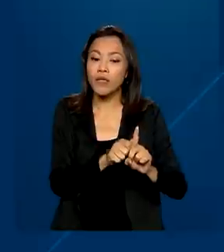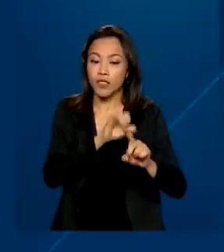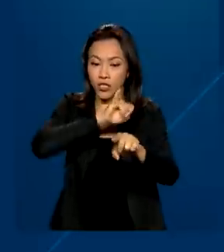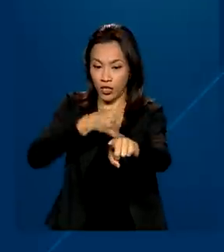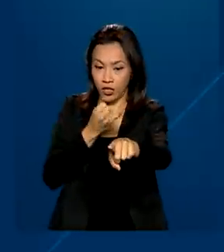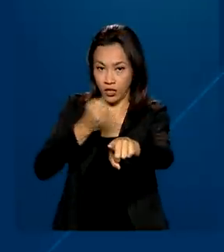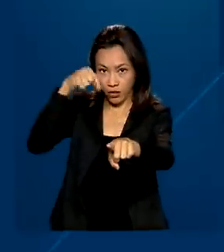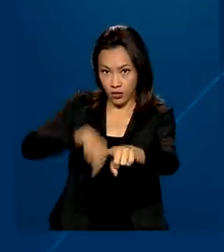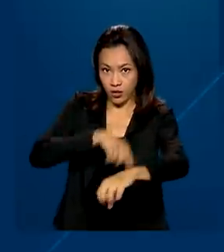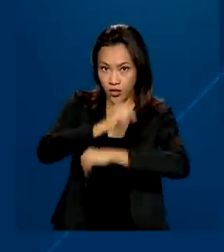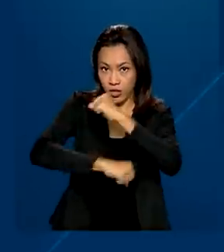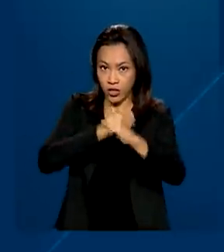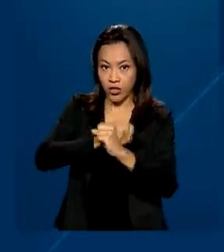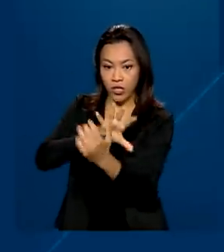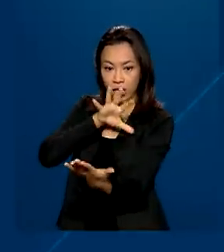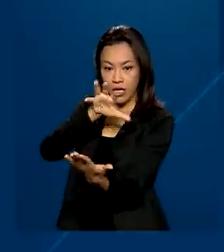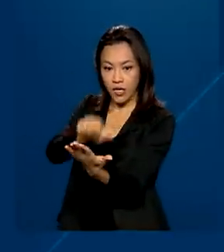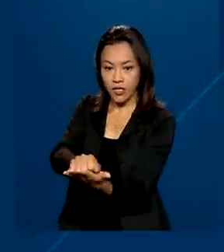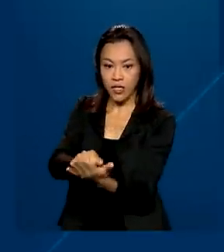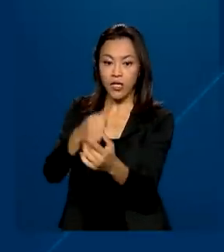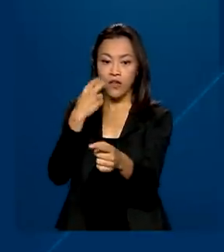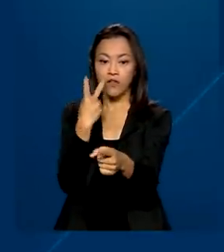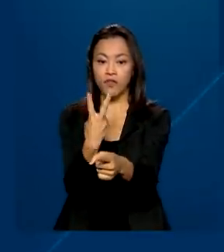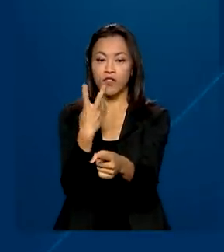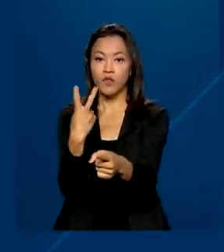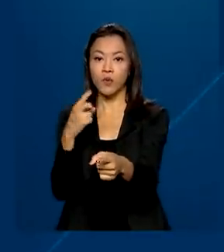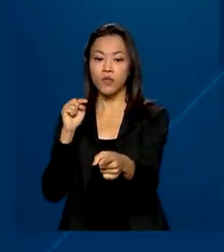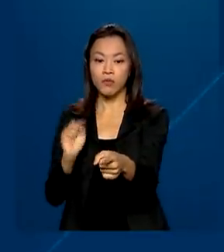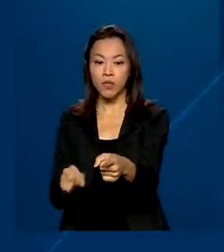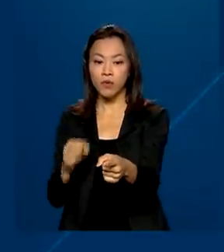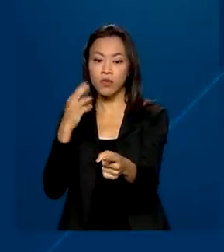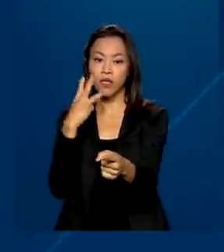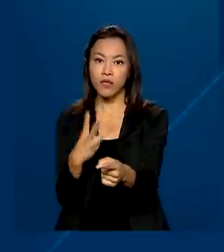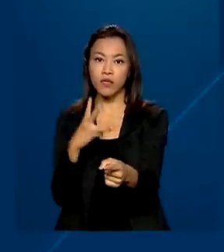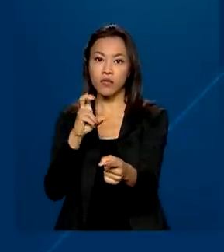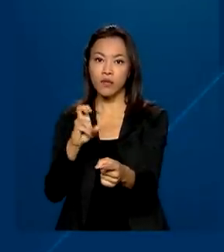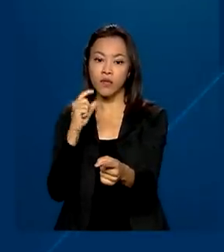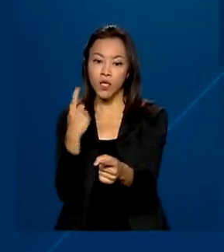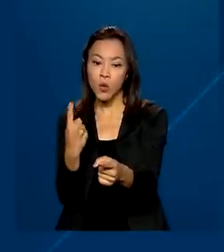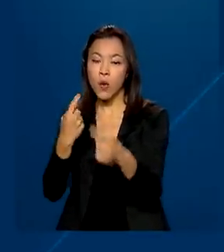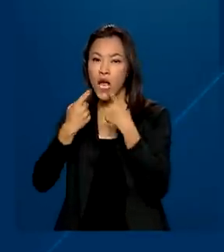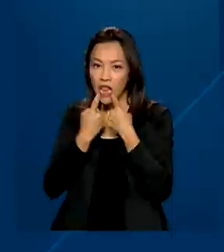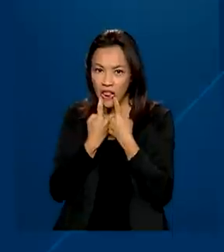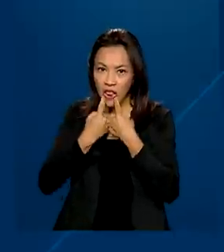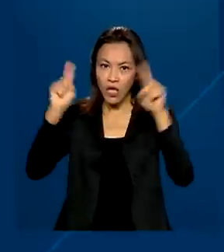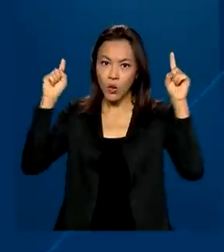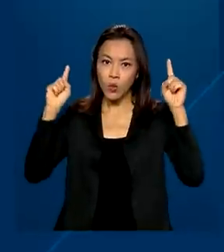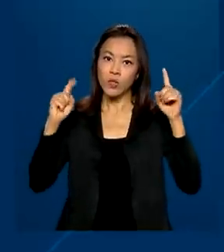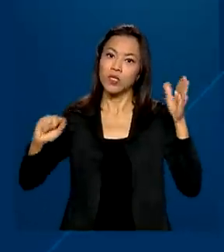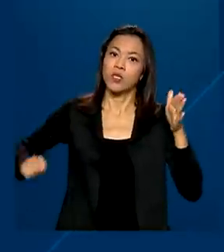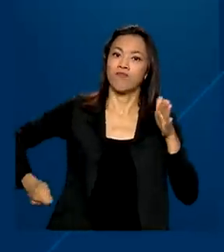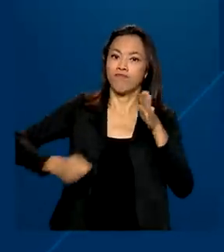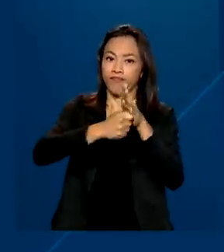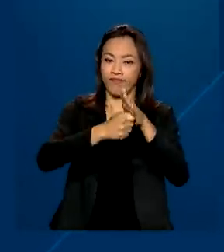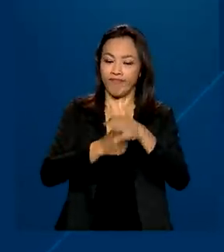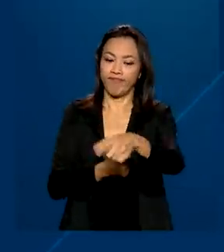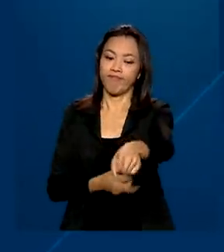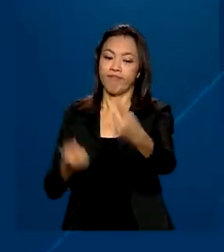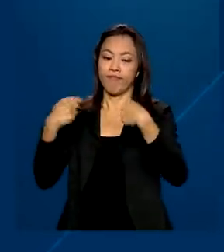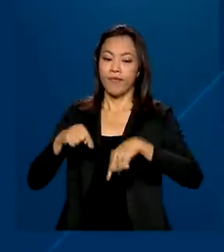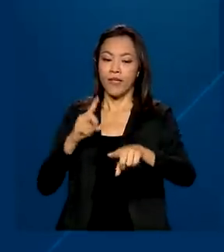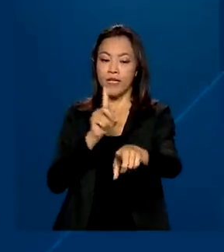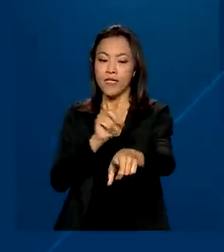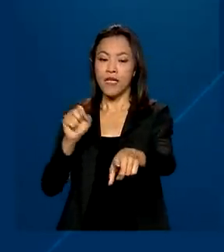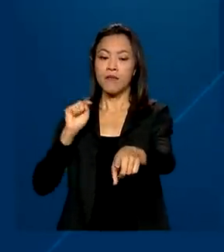foram registradas 22.351 denúncias e 100.356